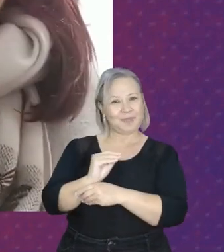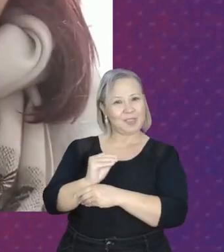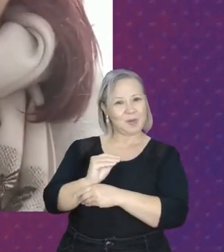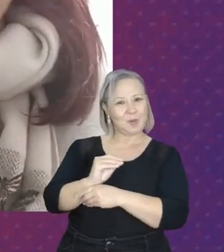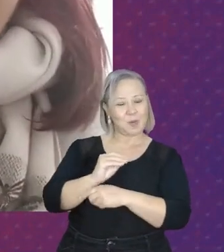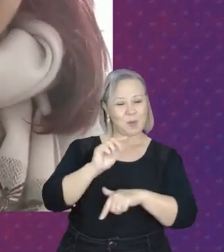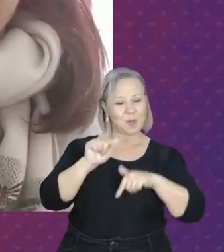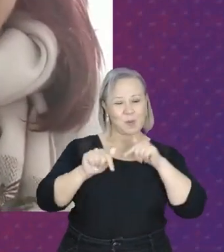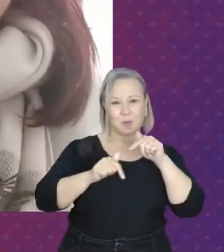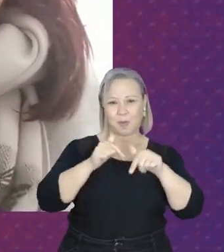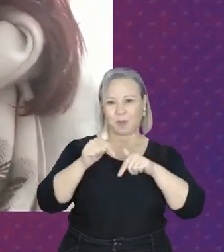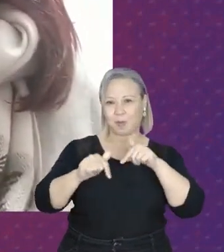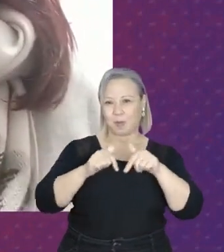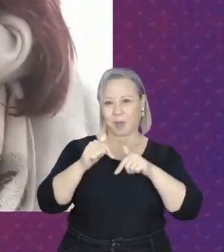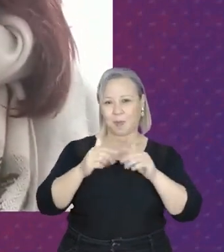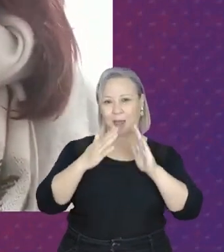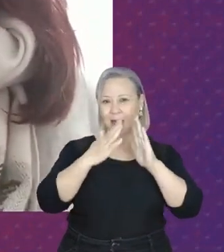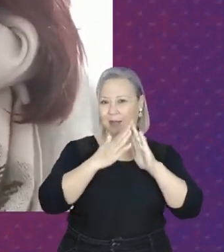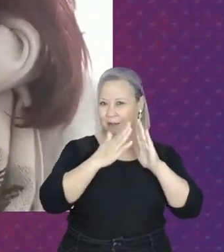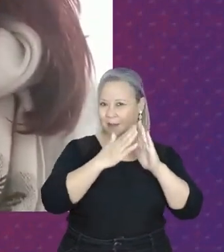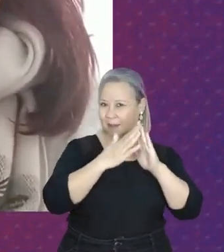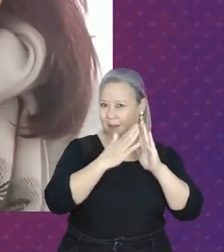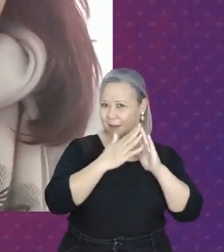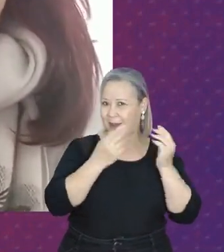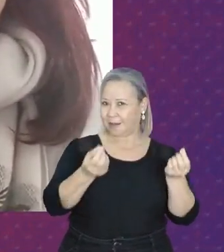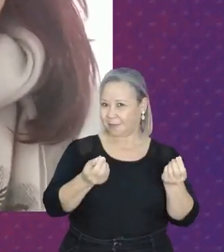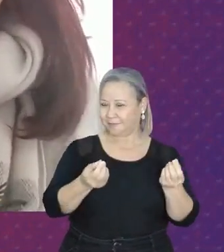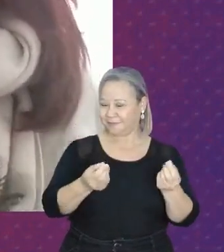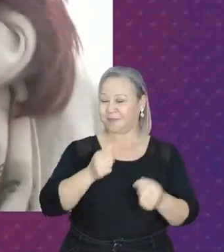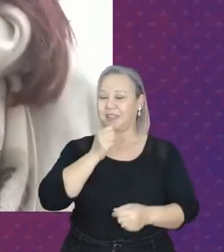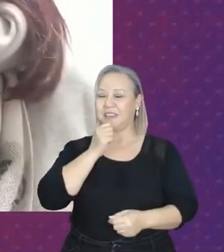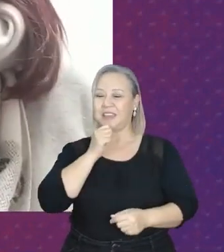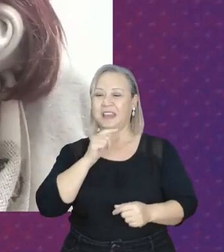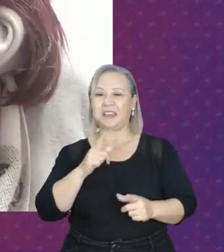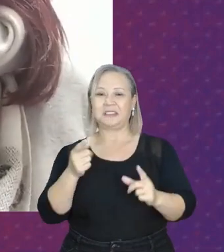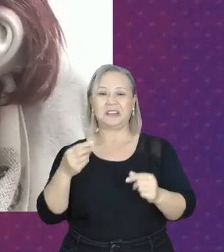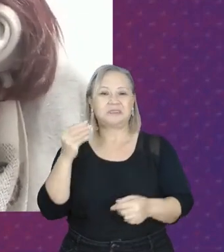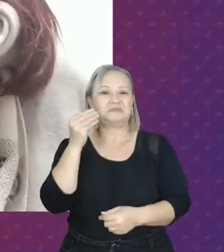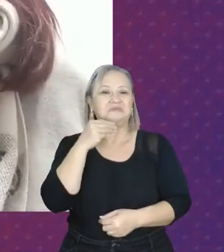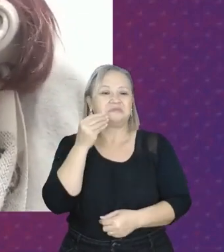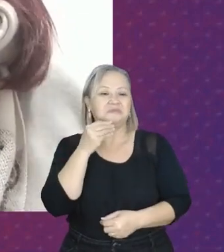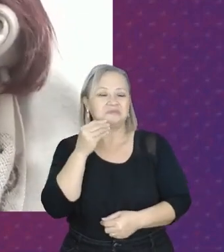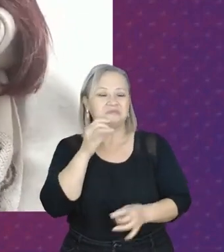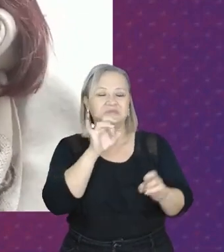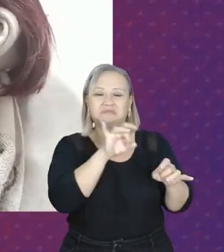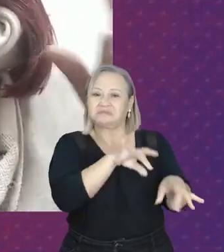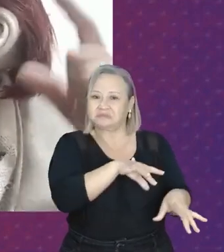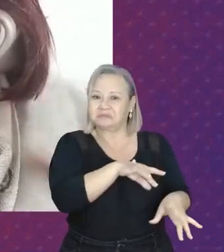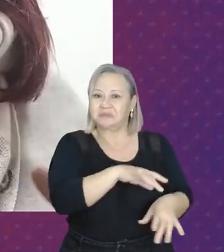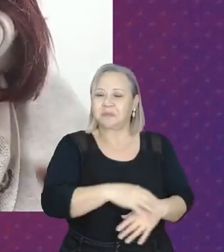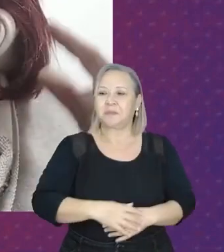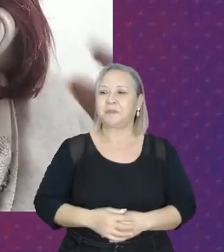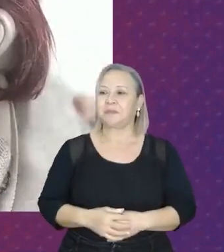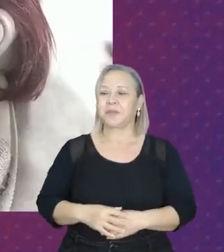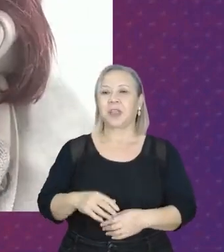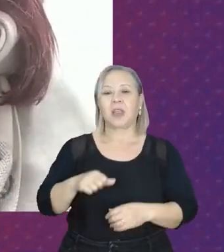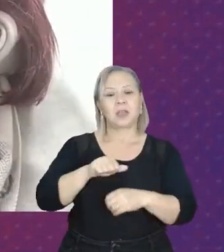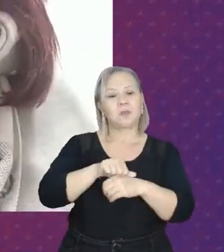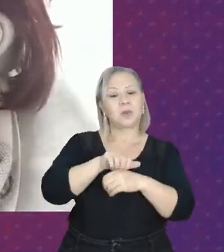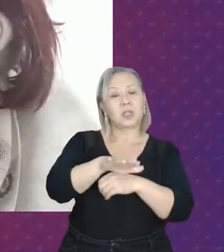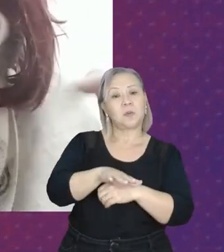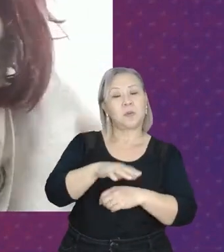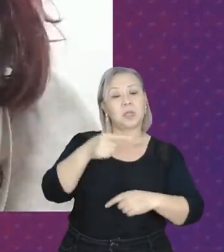trabalho privado, que ainda é desvalorizado, ressalva, aqui a gente pode apontar políticas